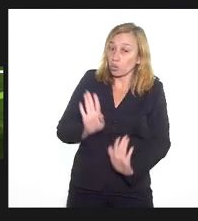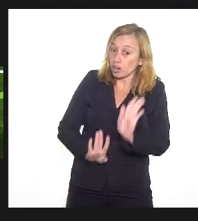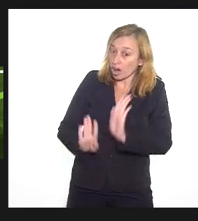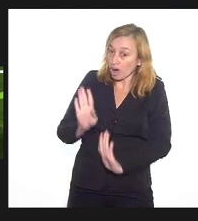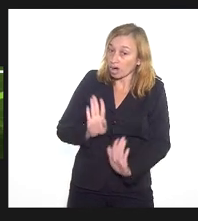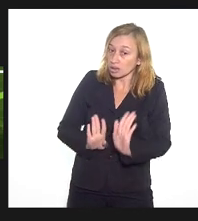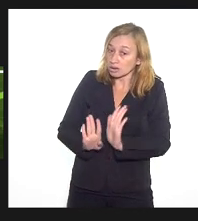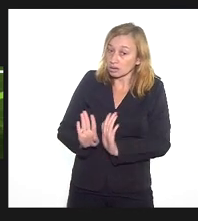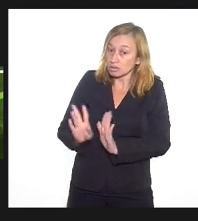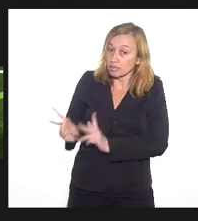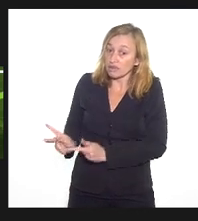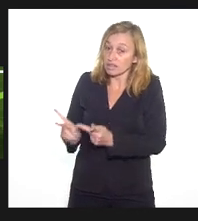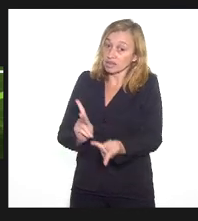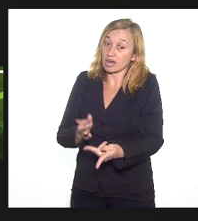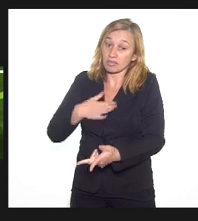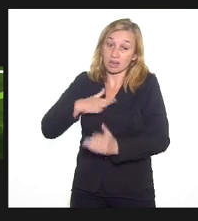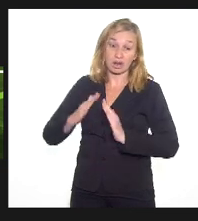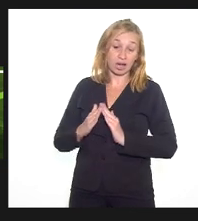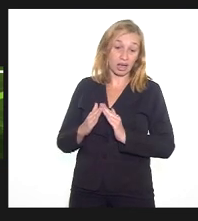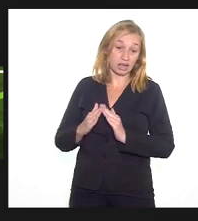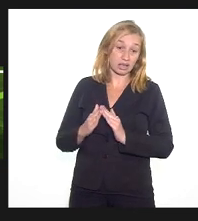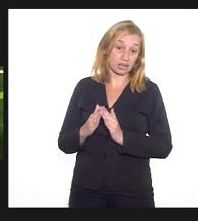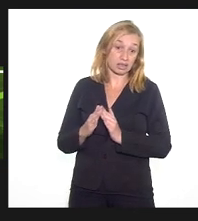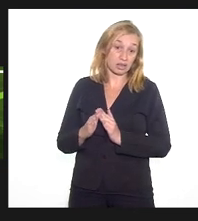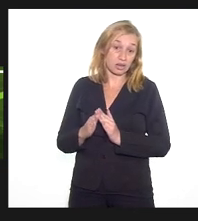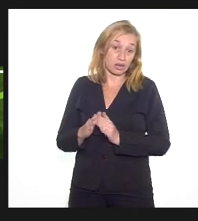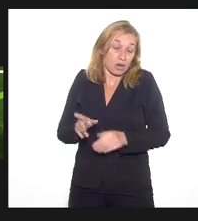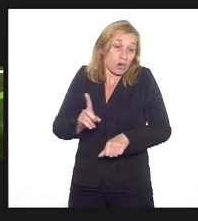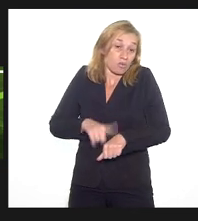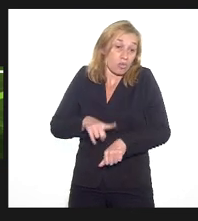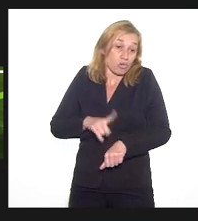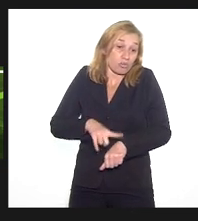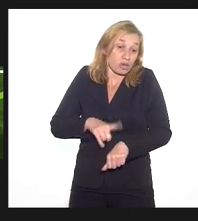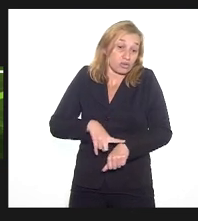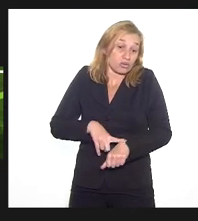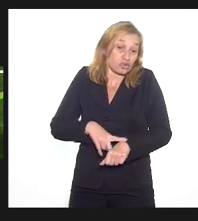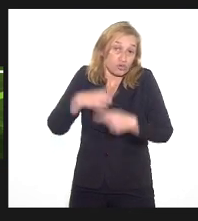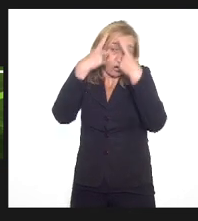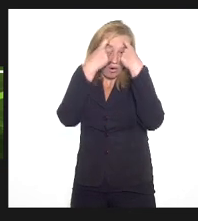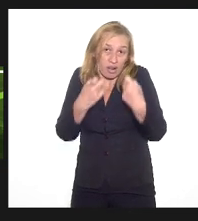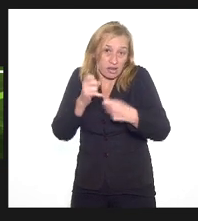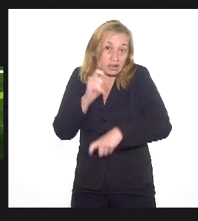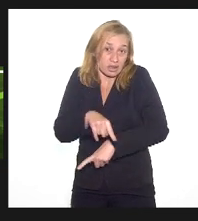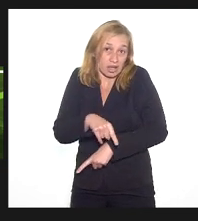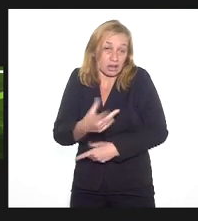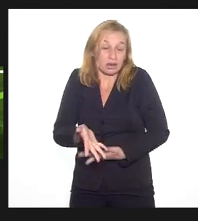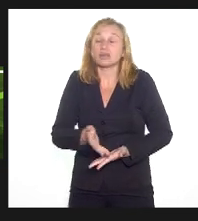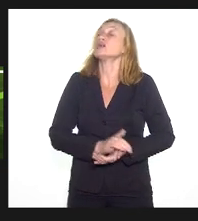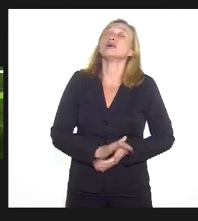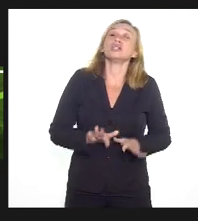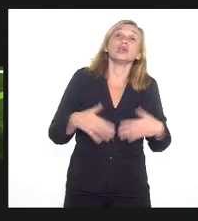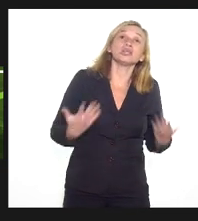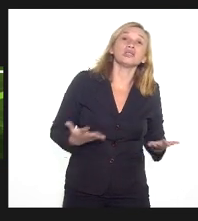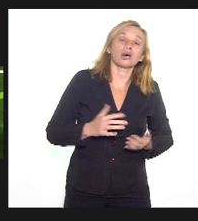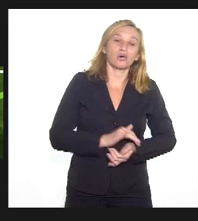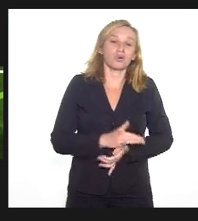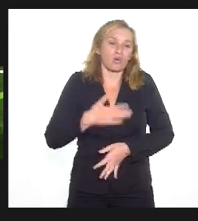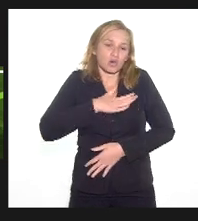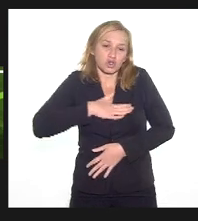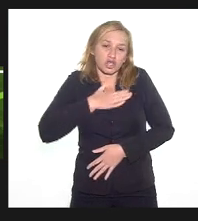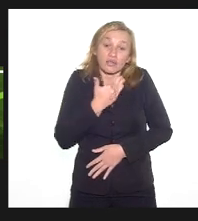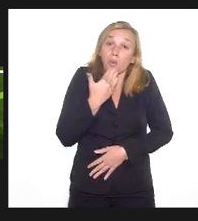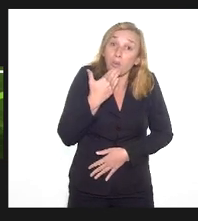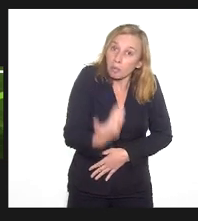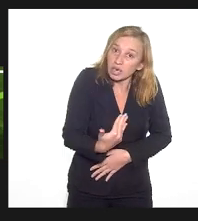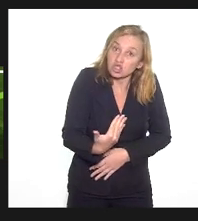cuidado que a gente está passando por um momento terrorismo, que para a gente que está sofrendo é um terrorismo. Então, eu gostaria de fazer um